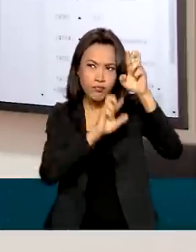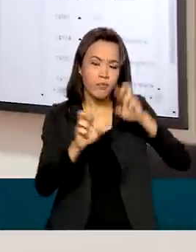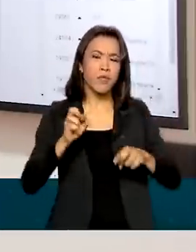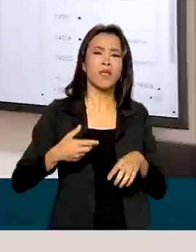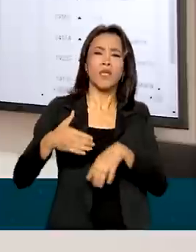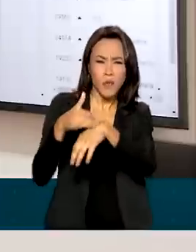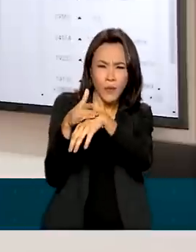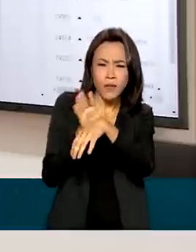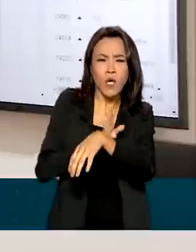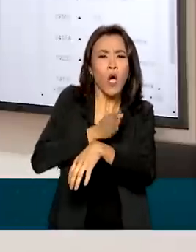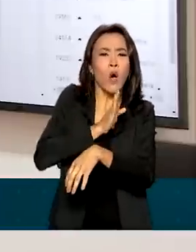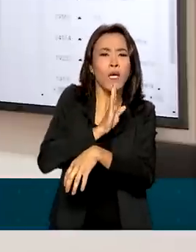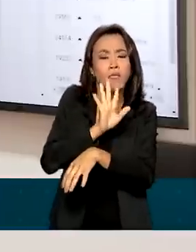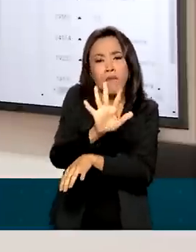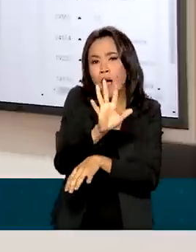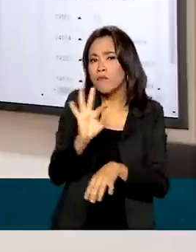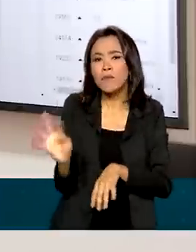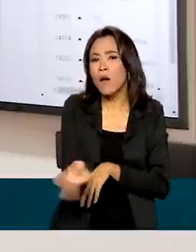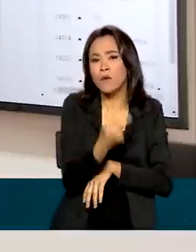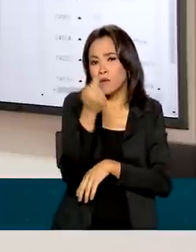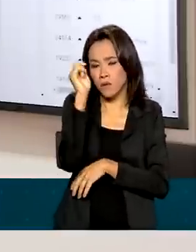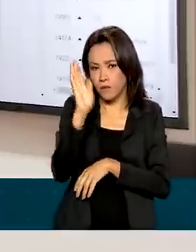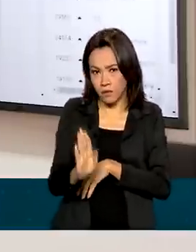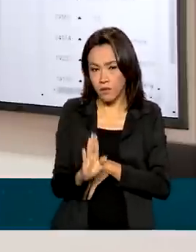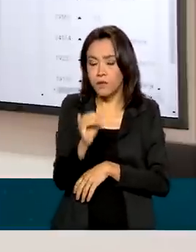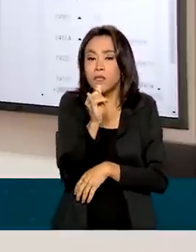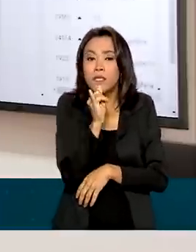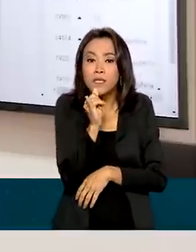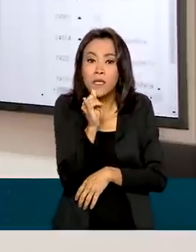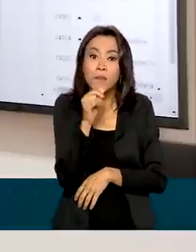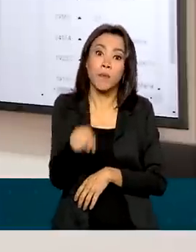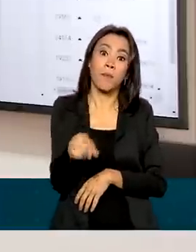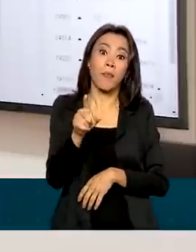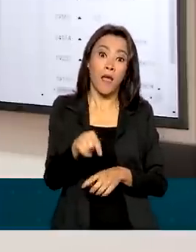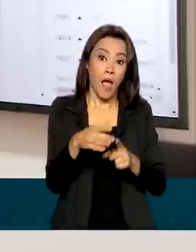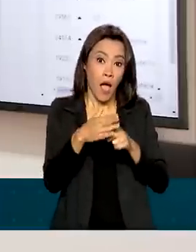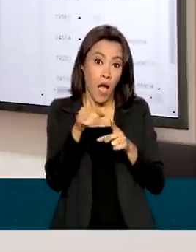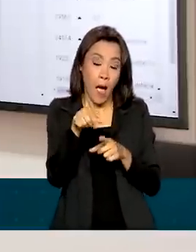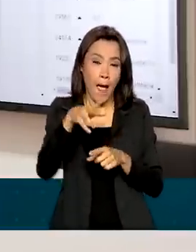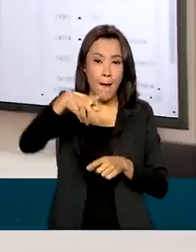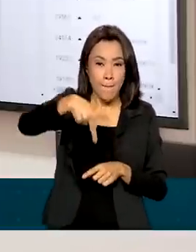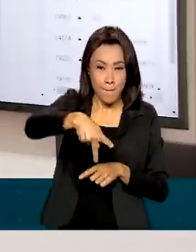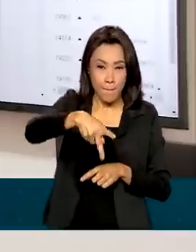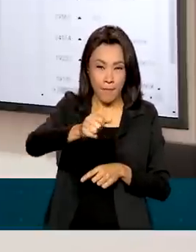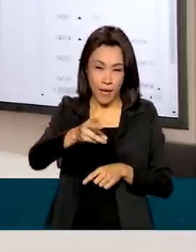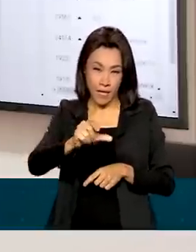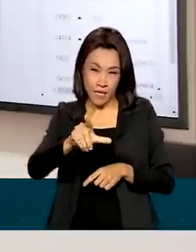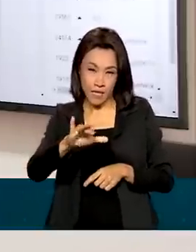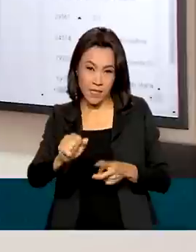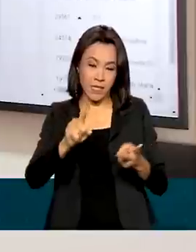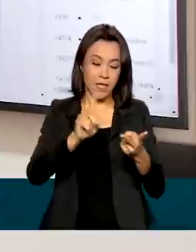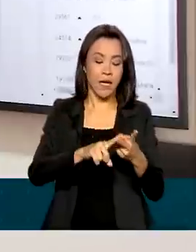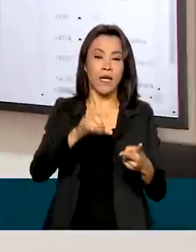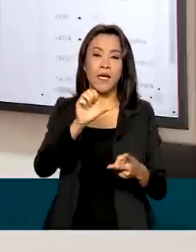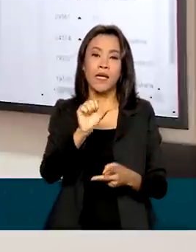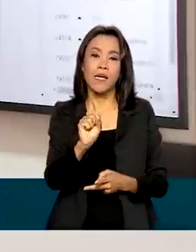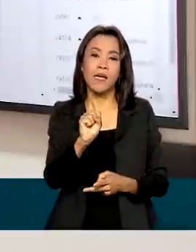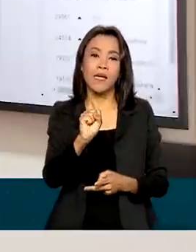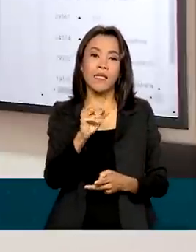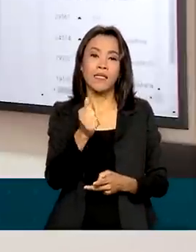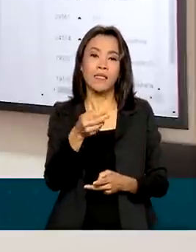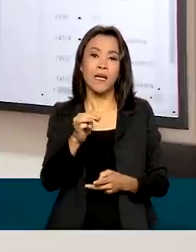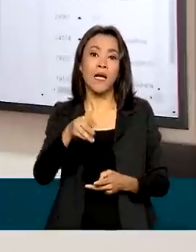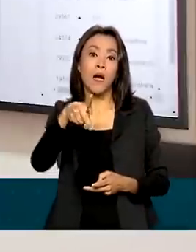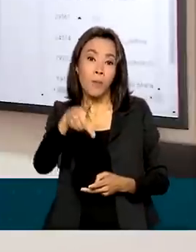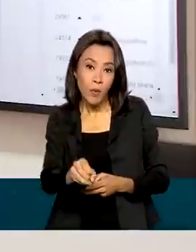conhecidas, mas que não estão ocorrendo no nosso território. Por exemplo, a paralisia flácida aguda, o sarampo, que são doenças que a gente não tem mais